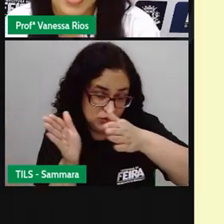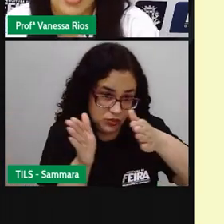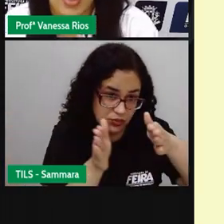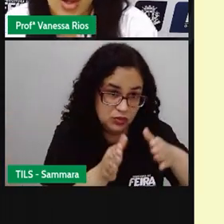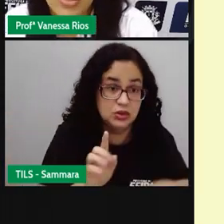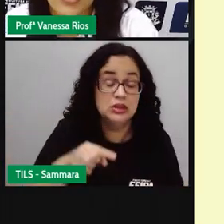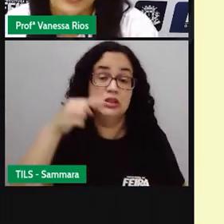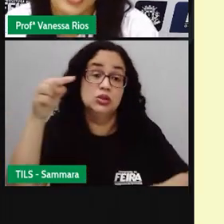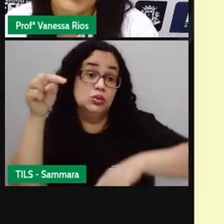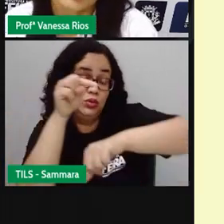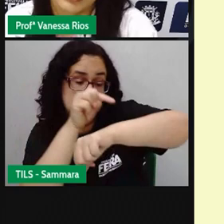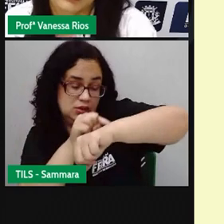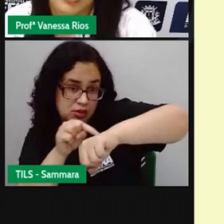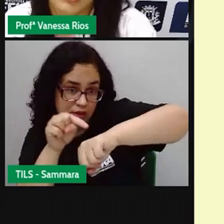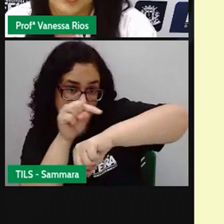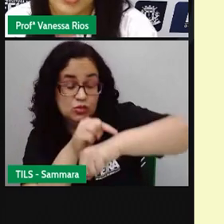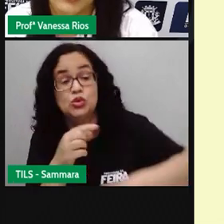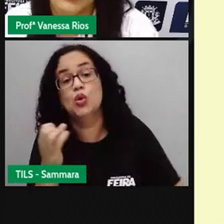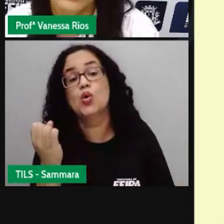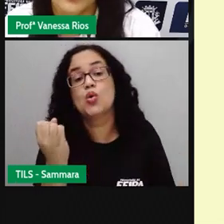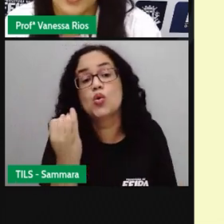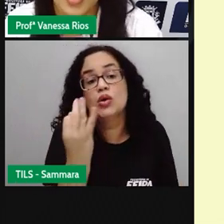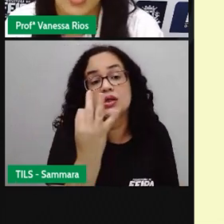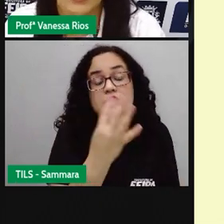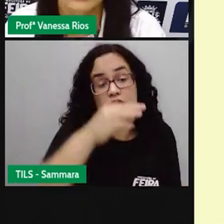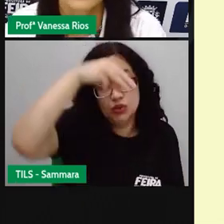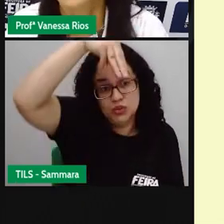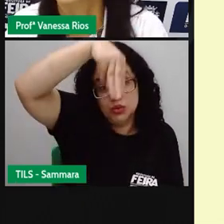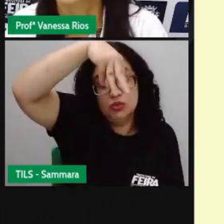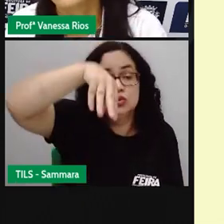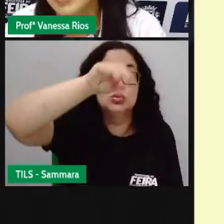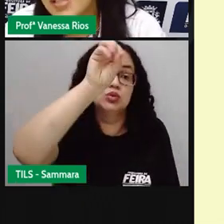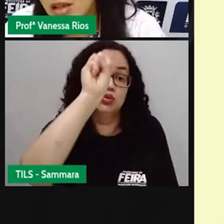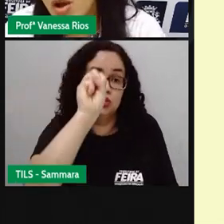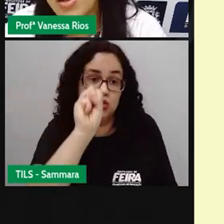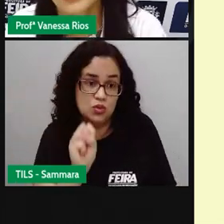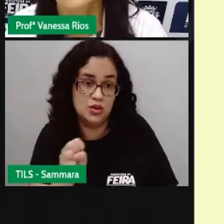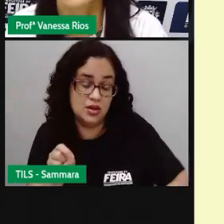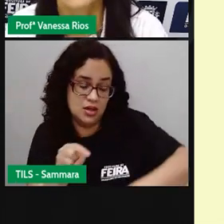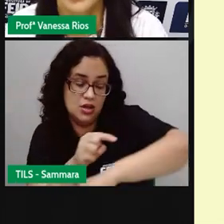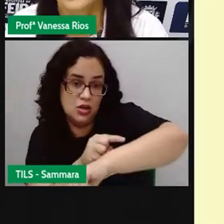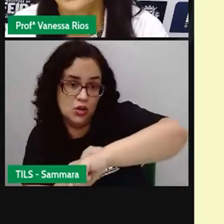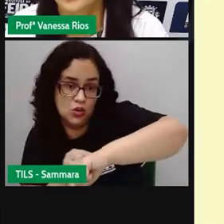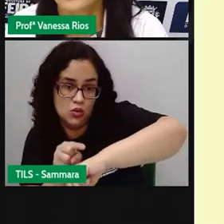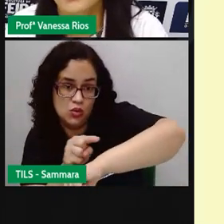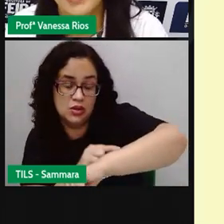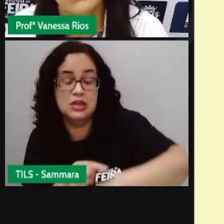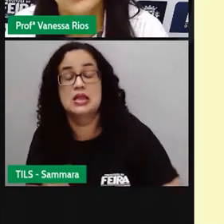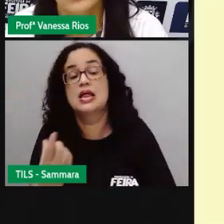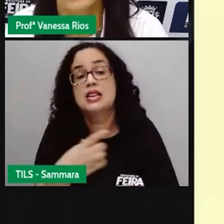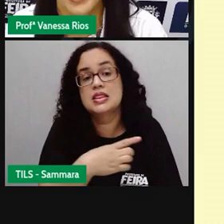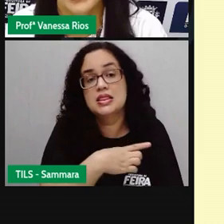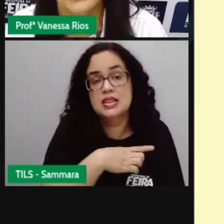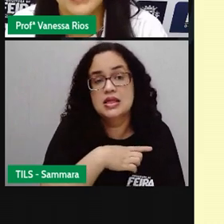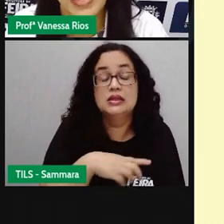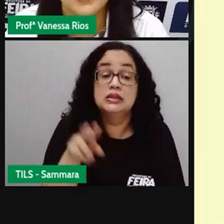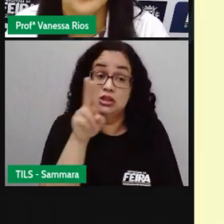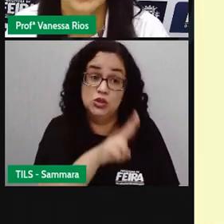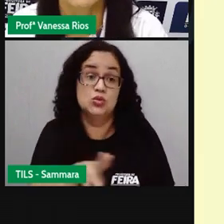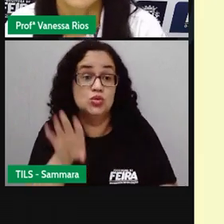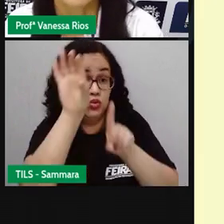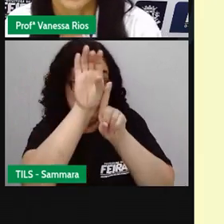além dos relógios, né, contando aí os minutos, os segundos, contando as horas, a gente tem também o uso do